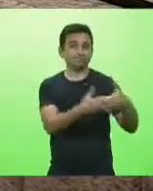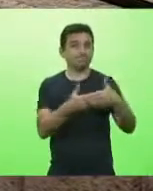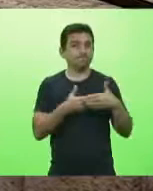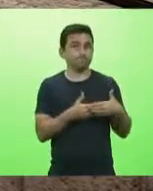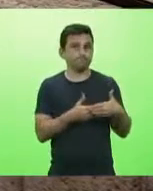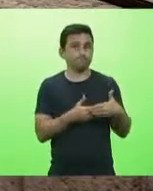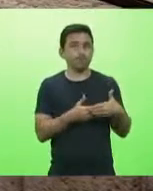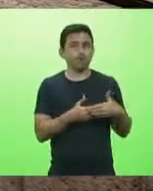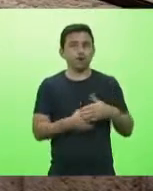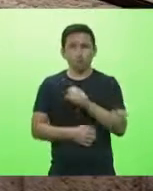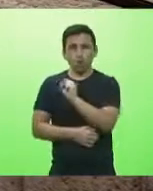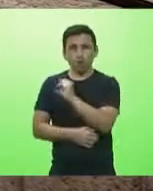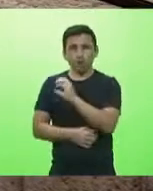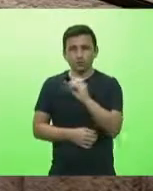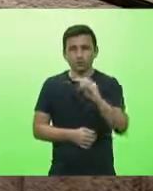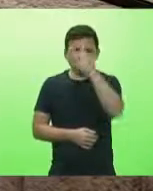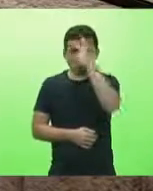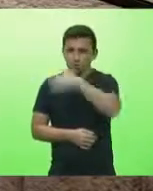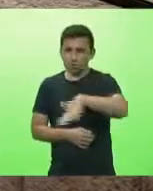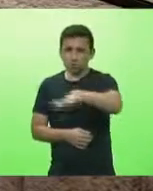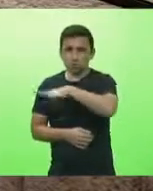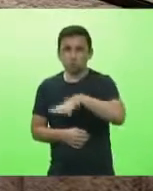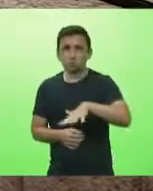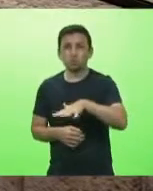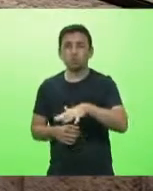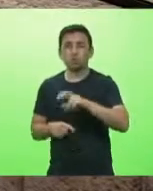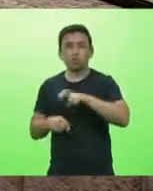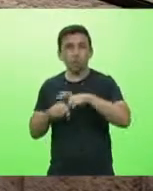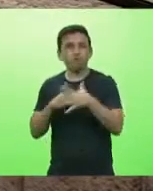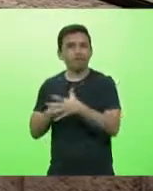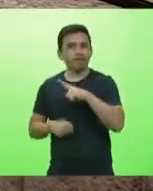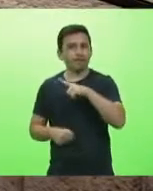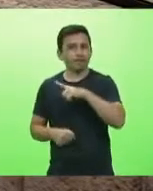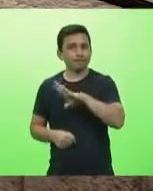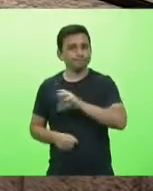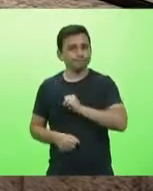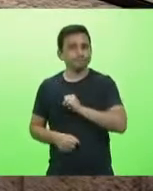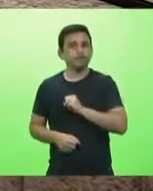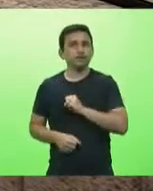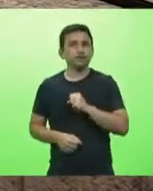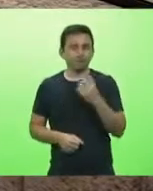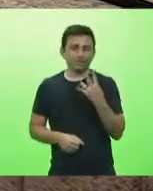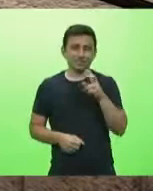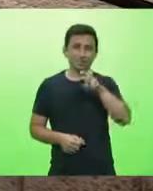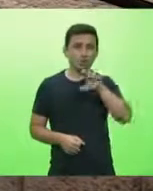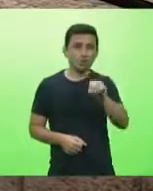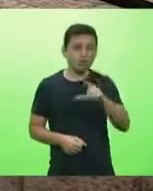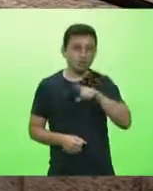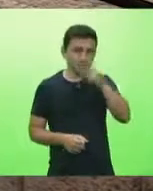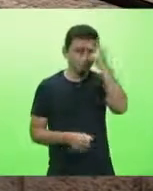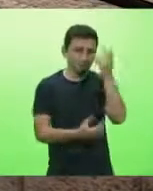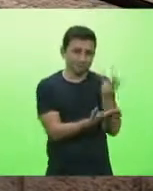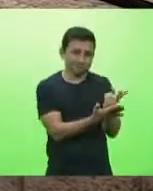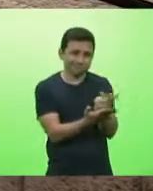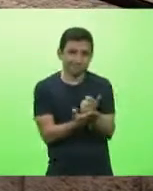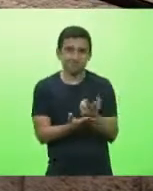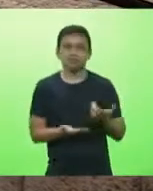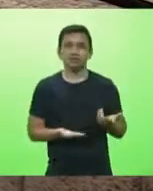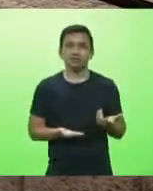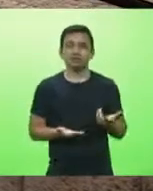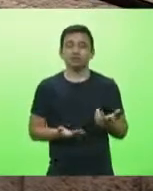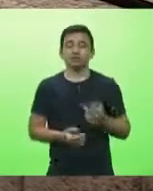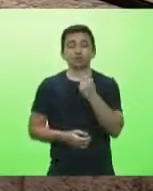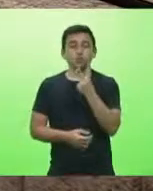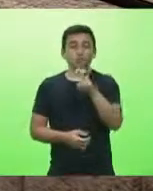pessoas em situação de covid 450 em outras situações de UTI mas nós temos 250 pessoas numa